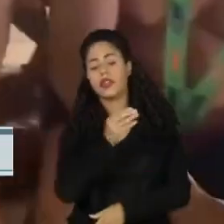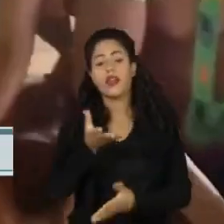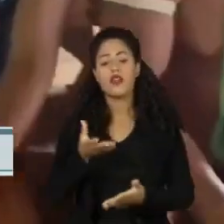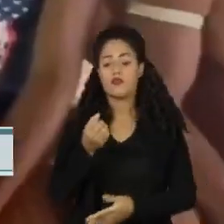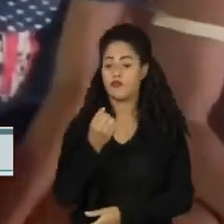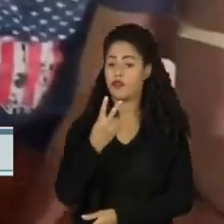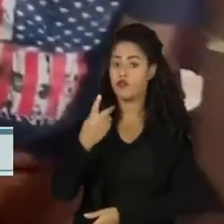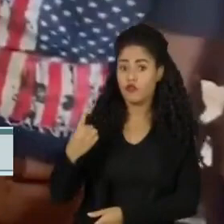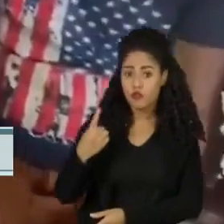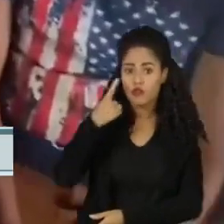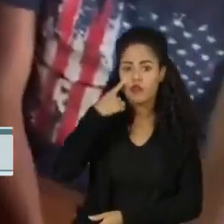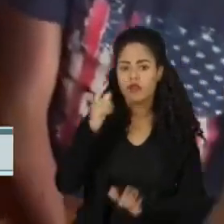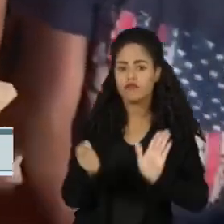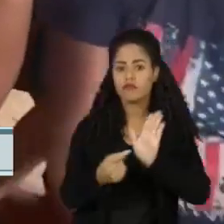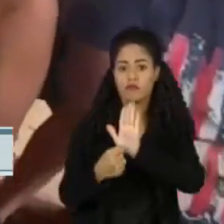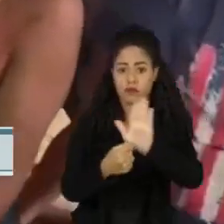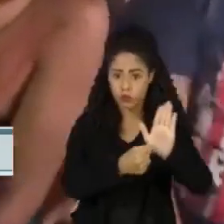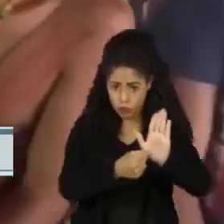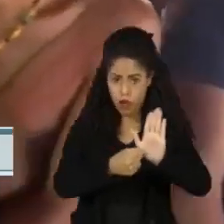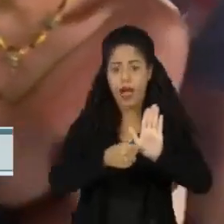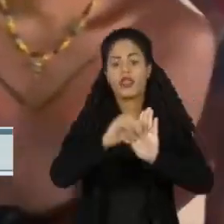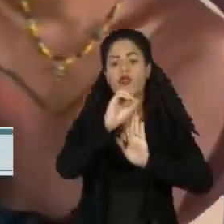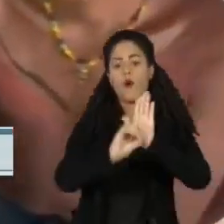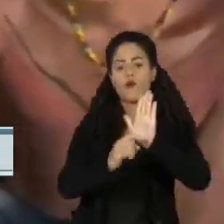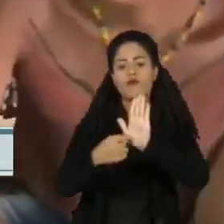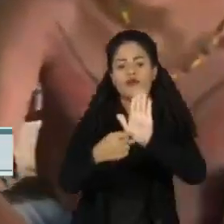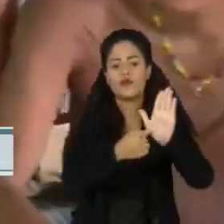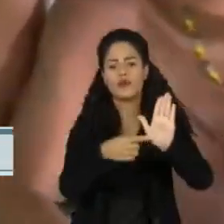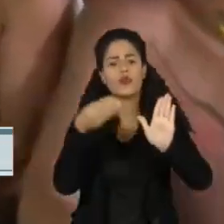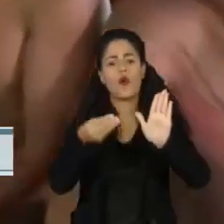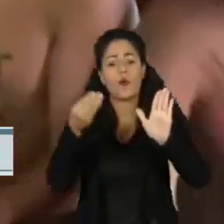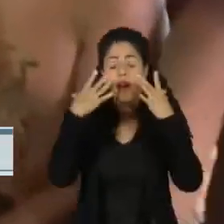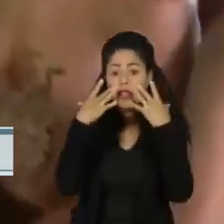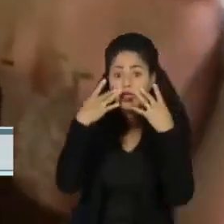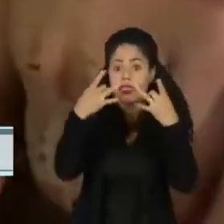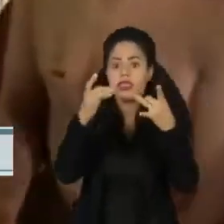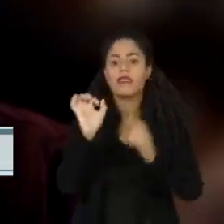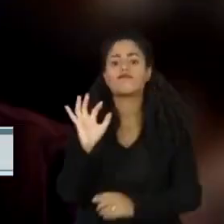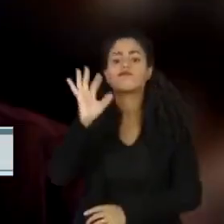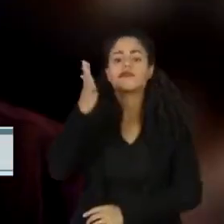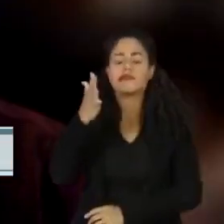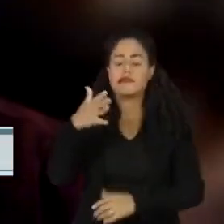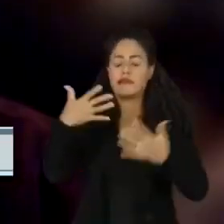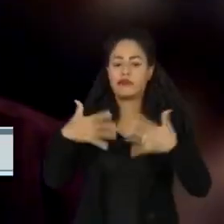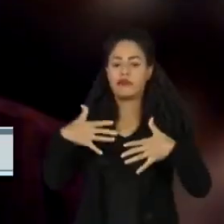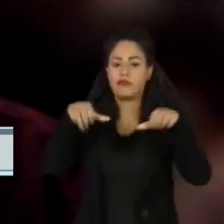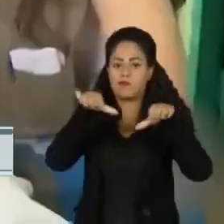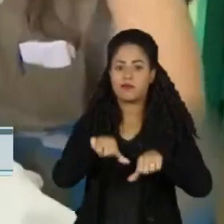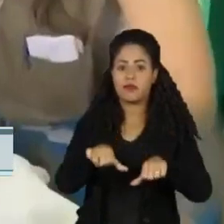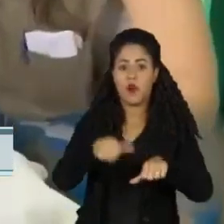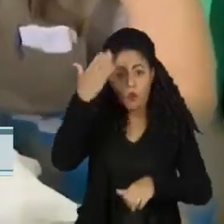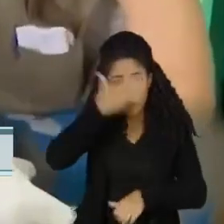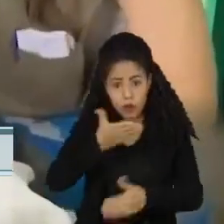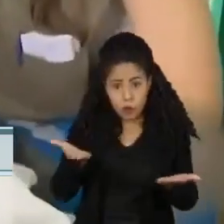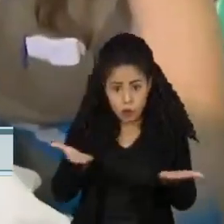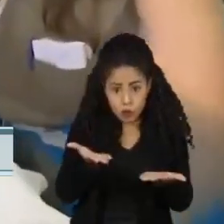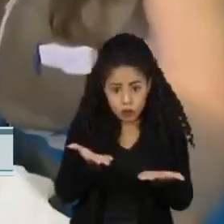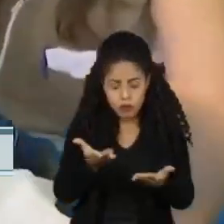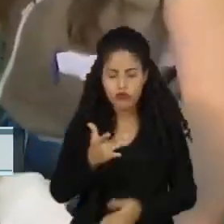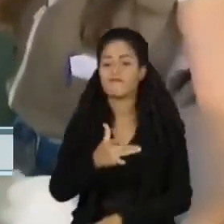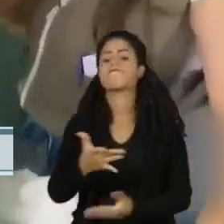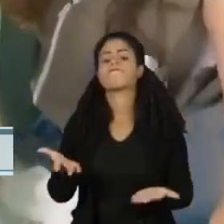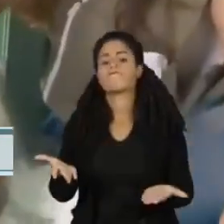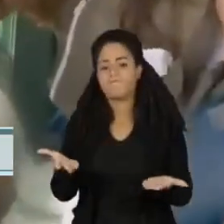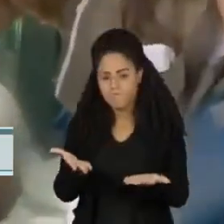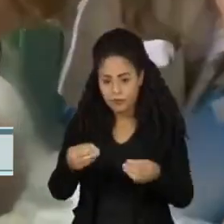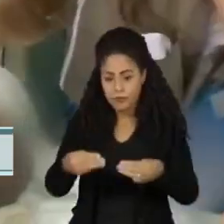21 ofícios foram encaminhados alertando para a tragédia que se comprovou hoje. Segundo o Ministério